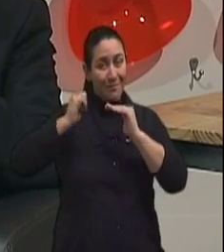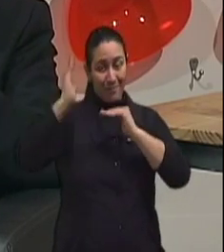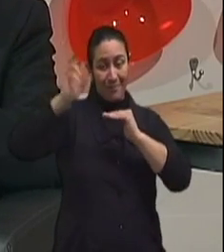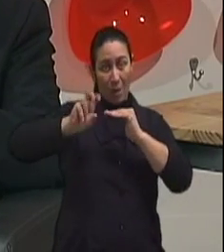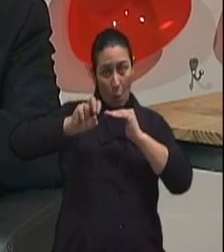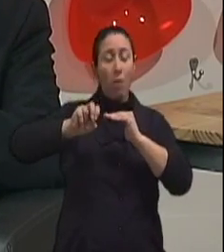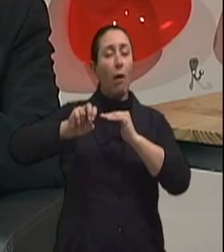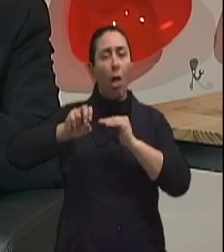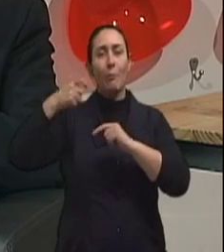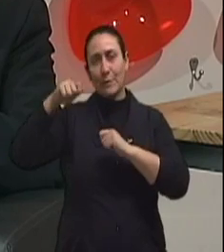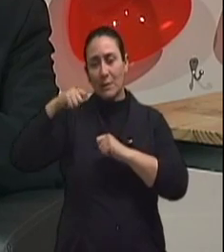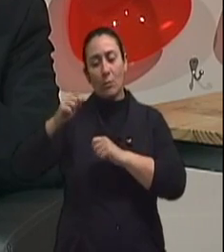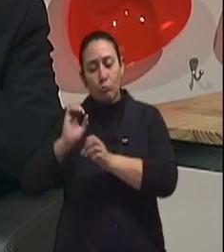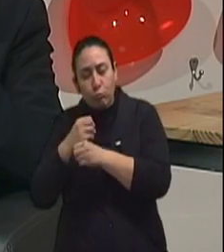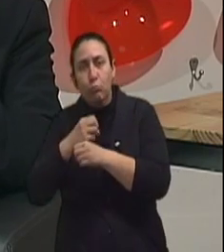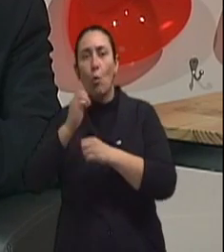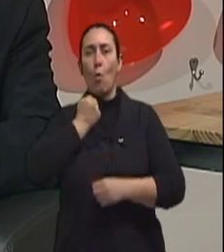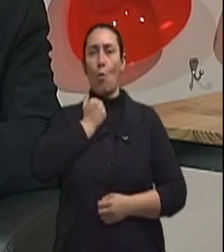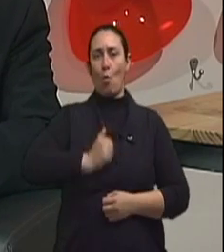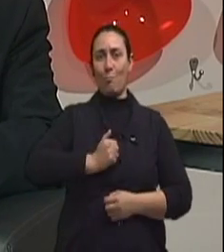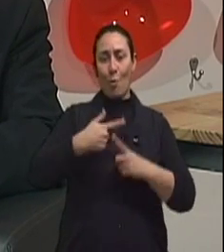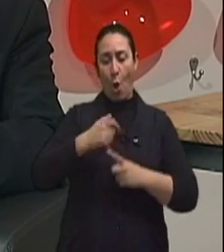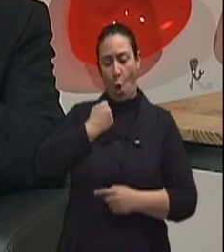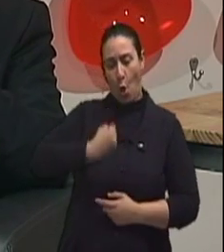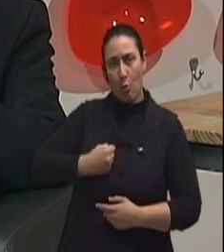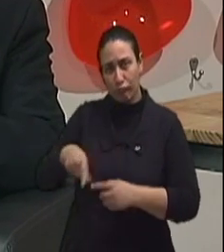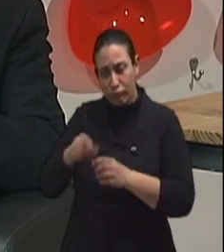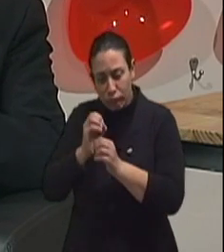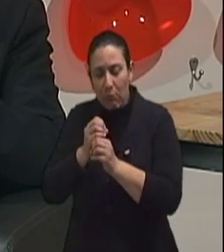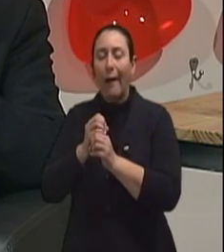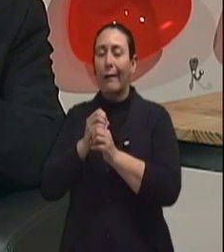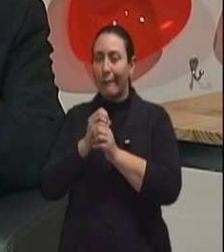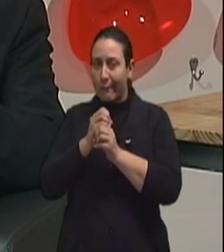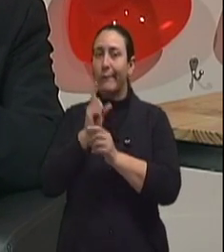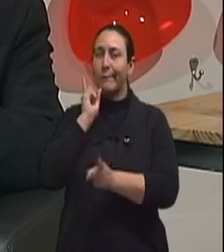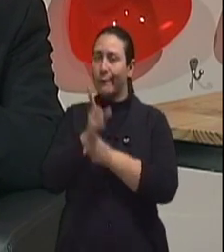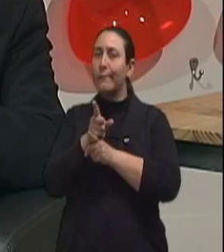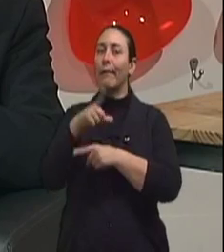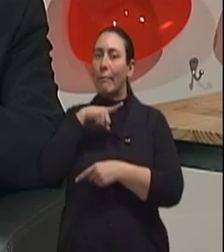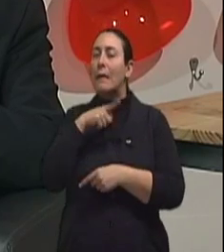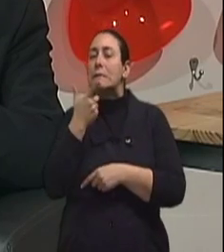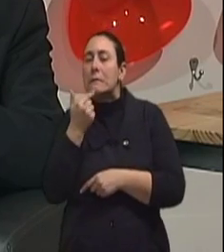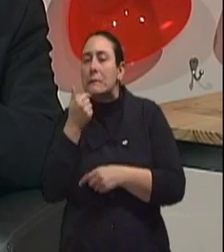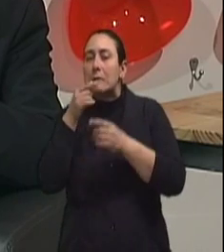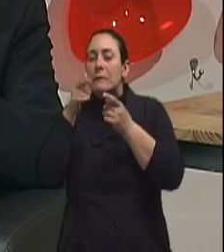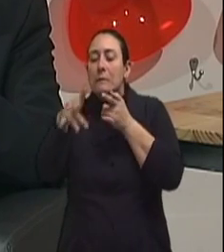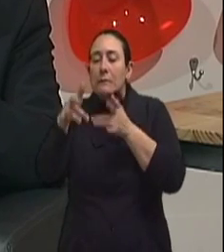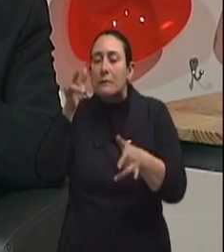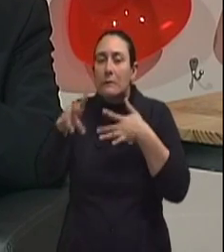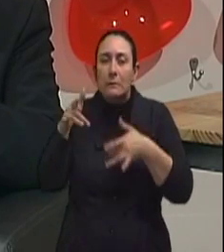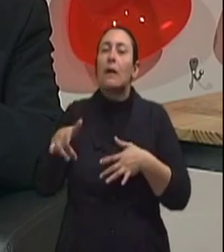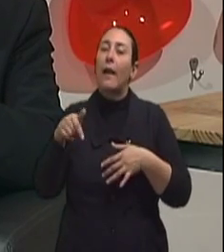levam ao diagnóstico precoce, aumentam a chance de cura e aumentam a chance de detecções de lesões, que a gente